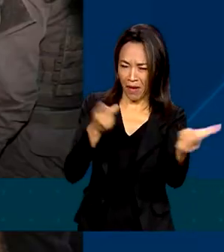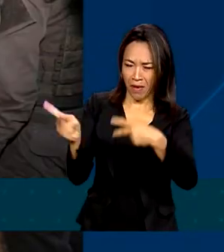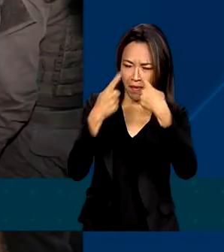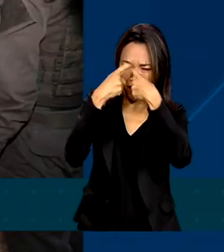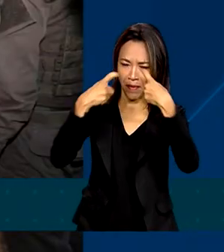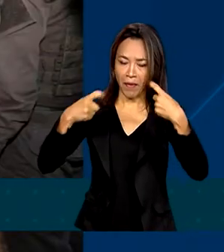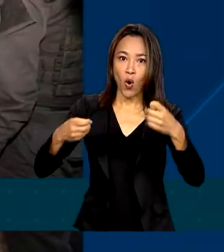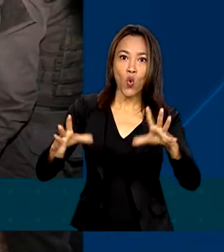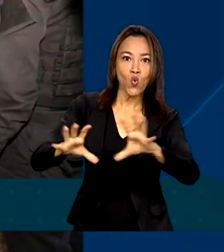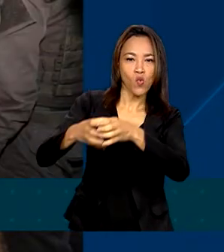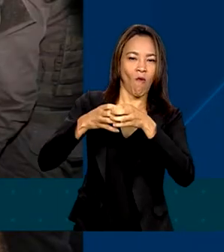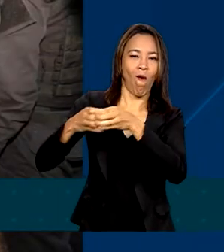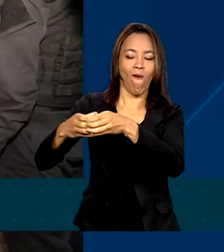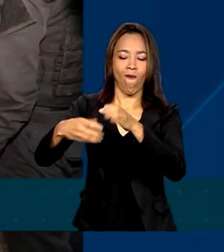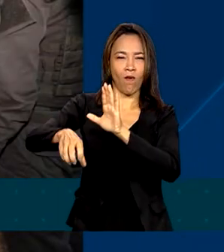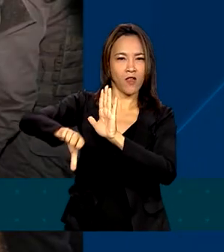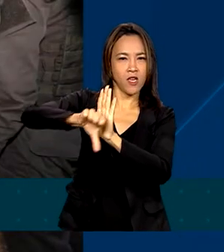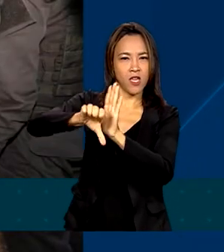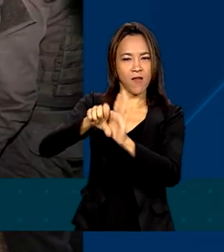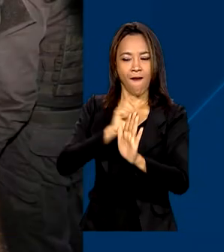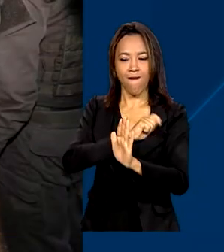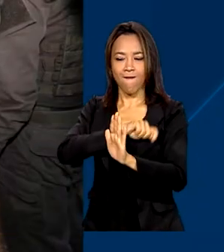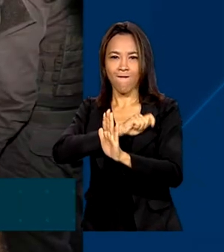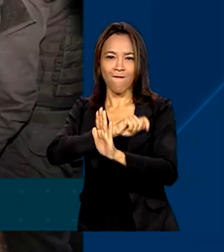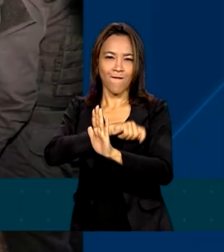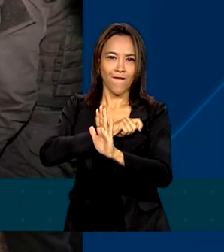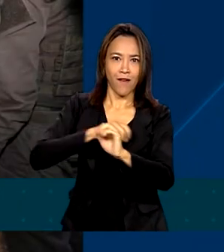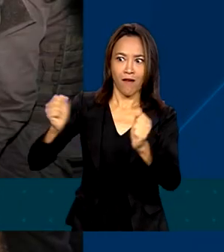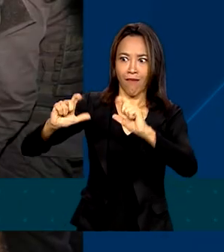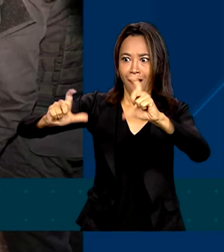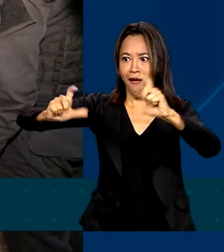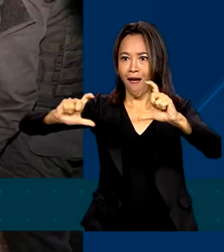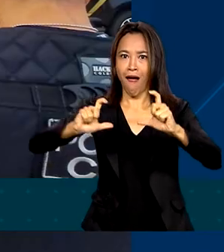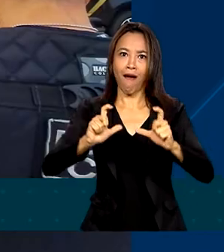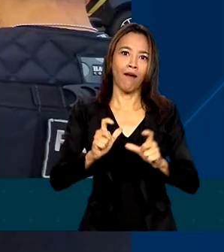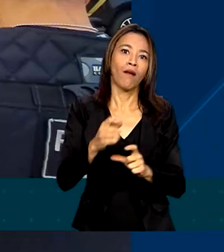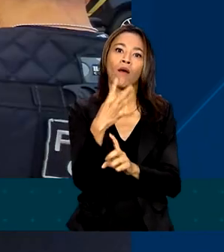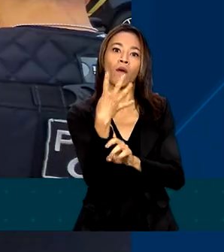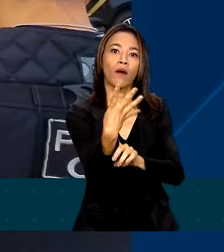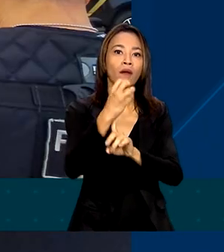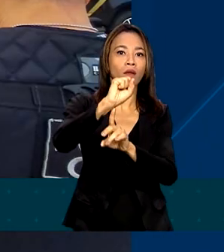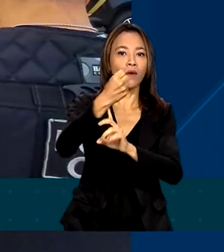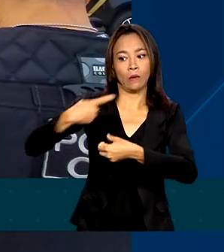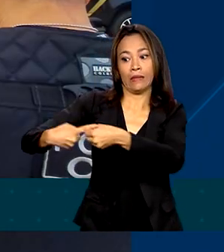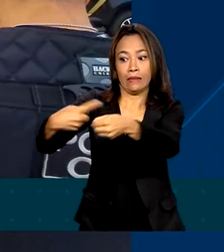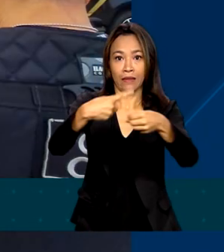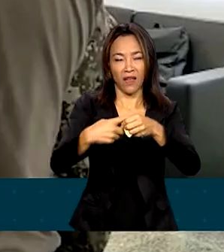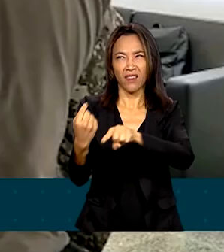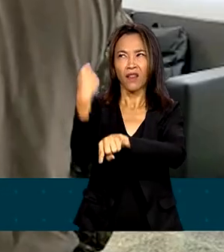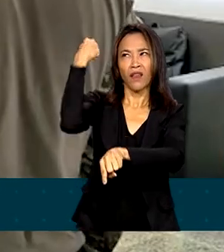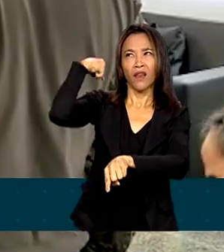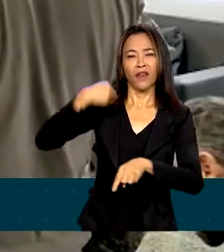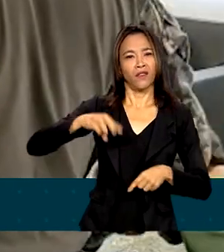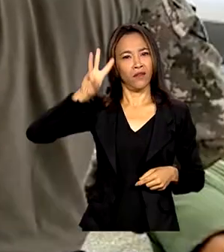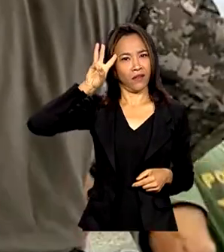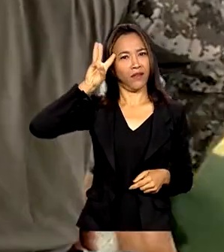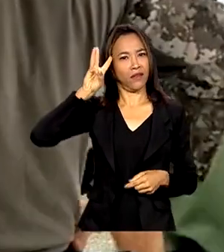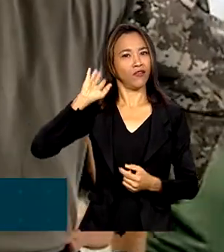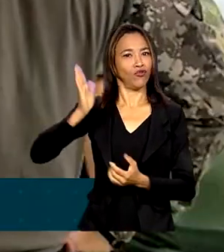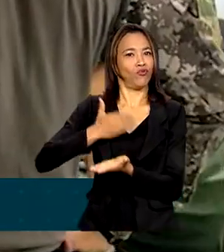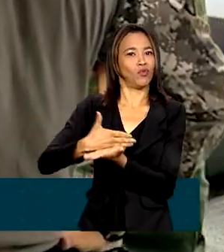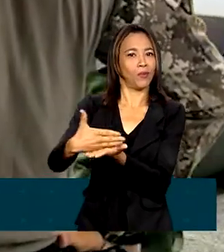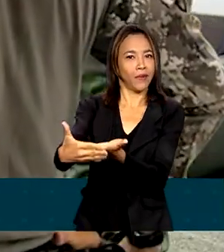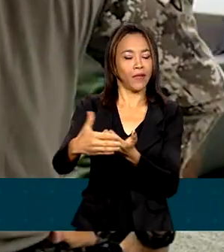organizado vem aterrorizando 48 cidades potiguares desde terça-feira. O secretário nacional